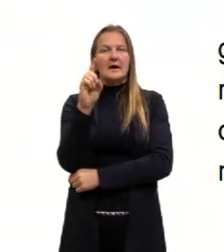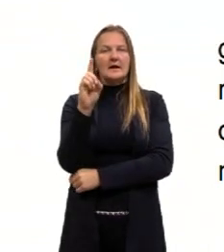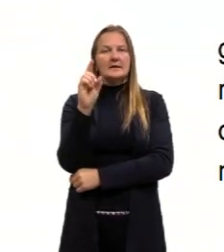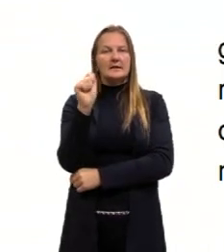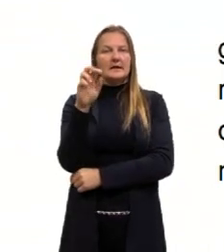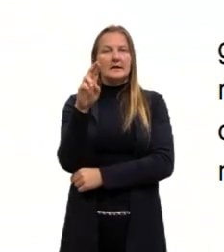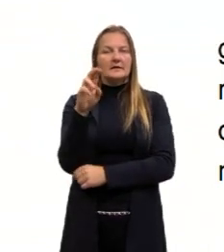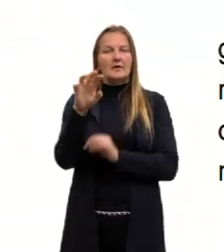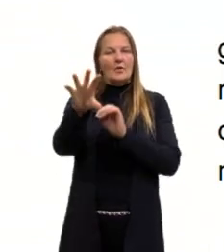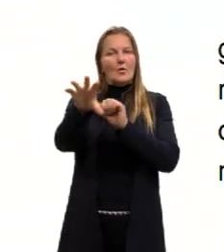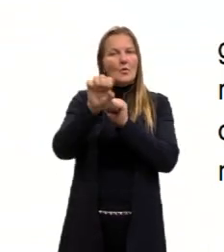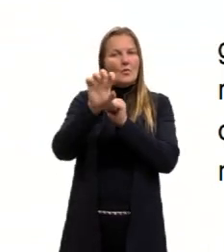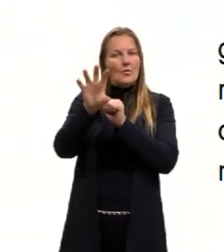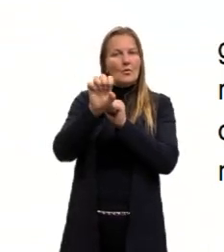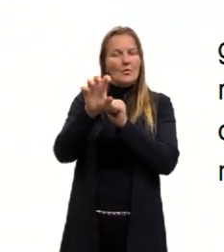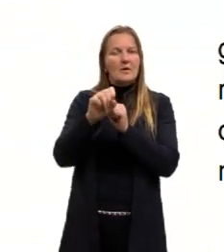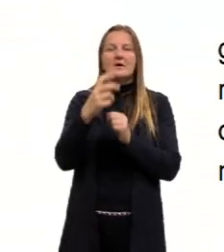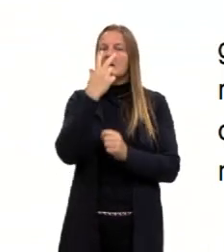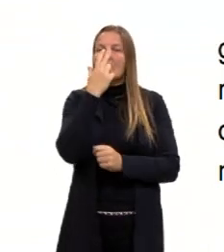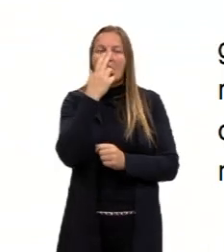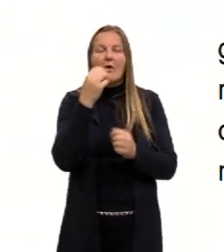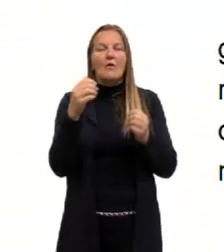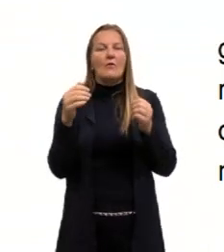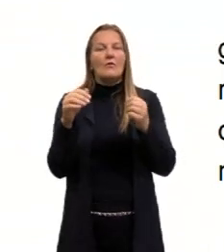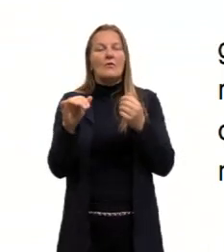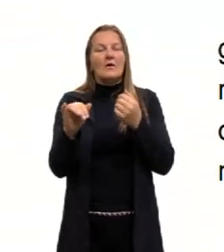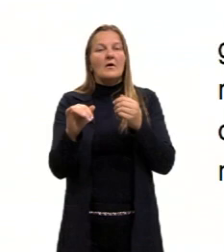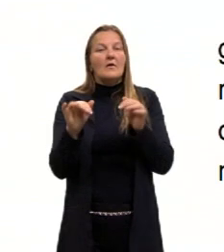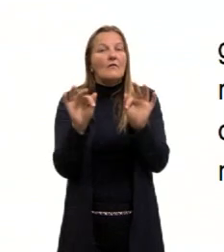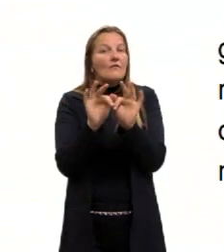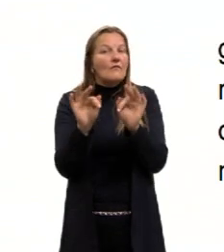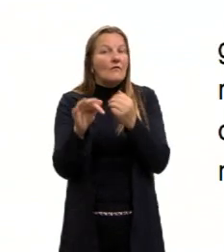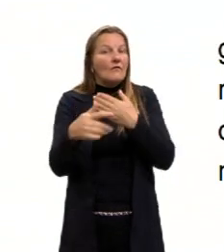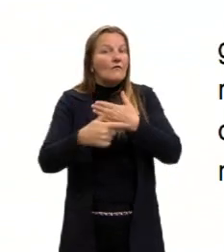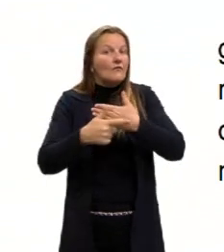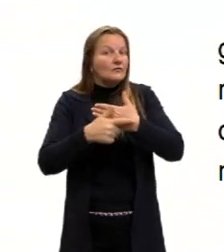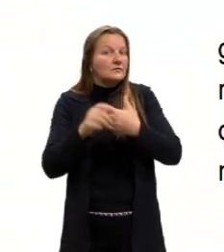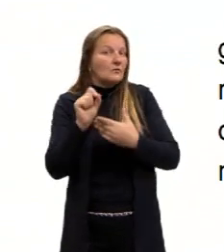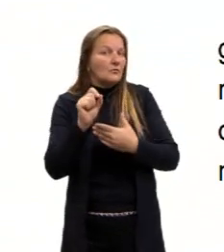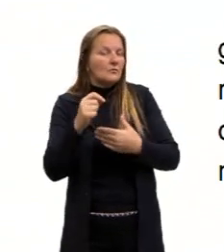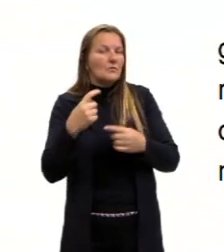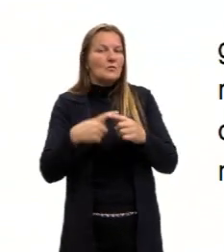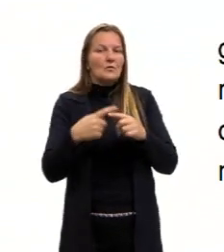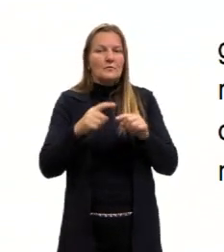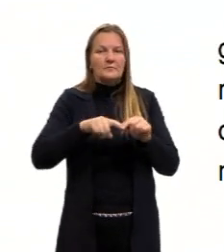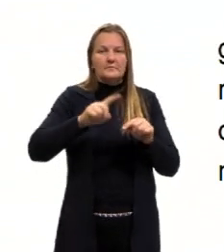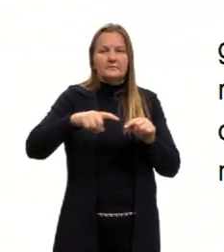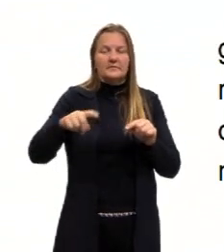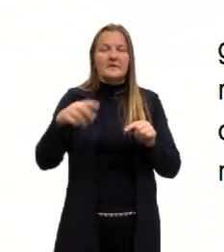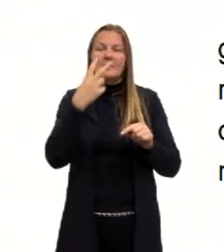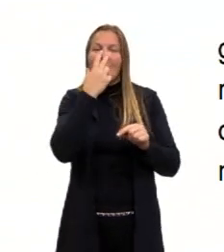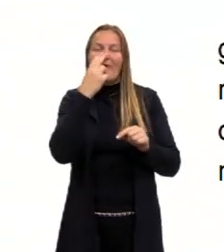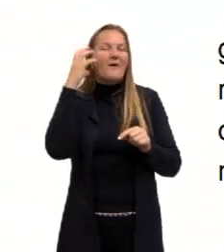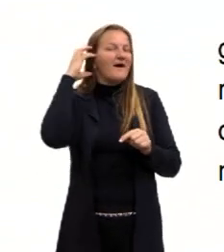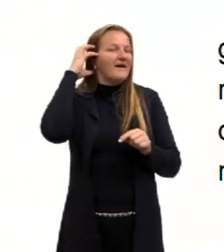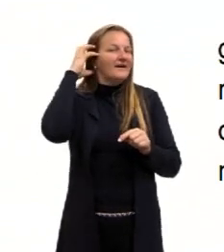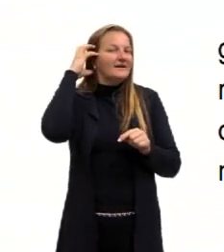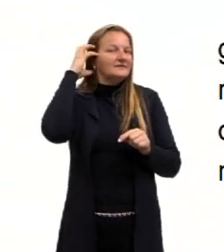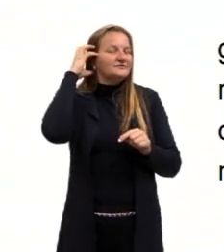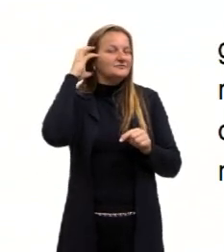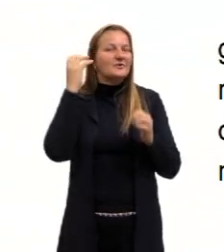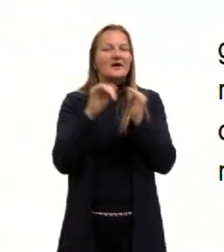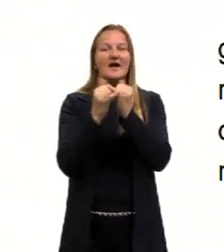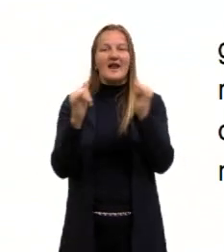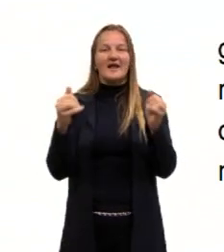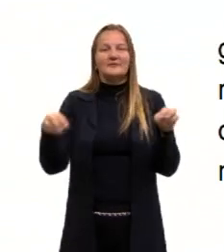radares, então, ele tem a mesma função, porém ele vai usar ondas de rádio eletromagnéticas,